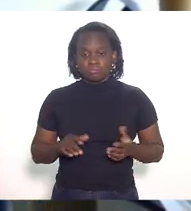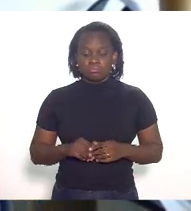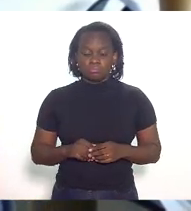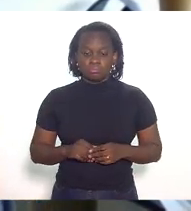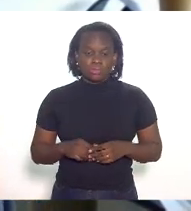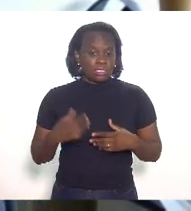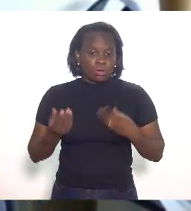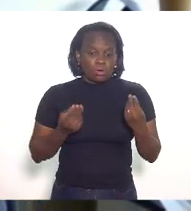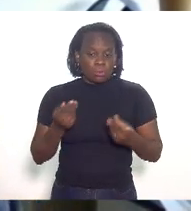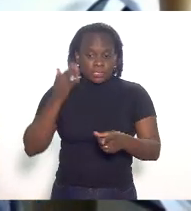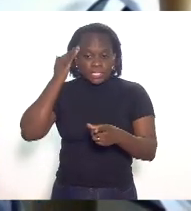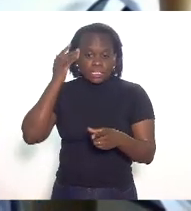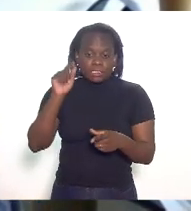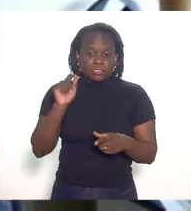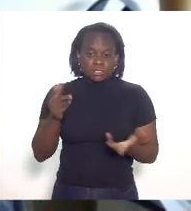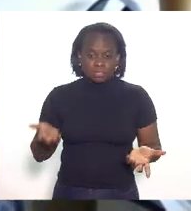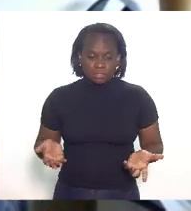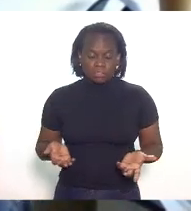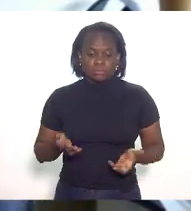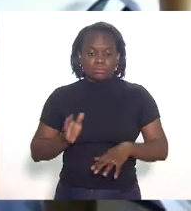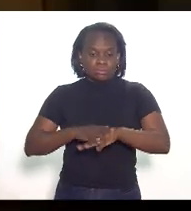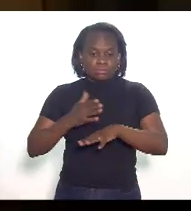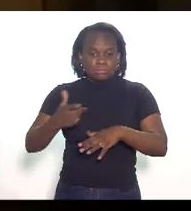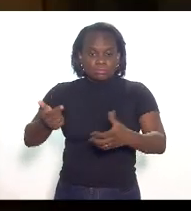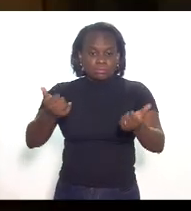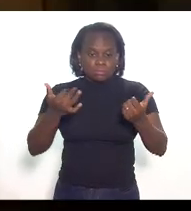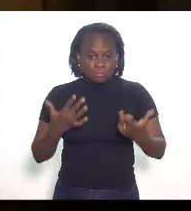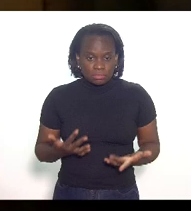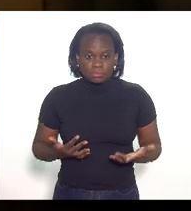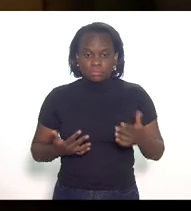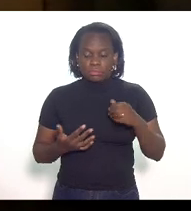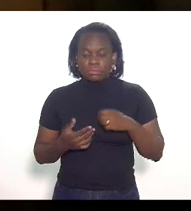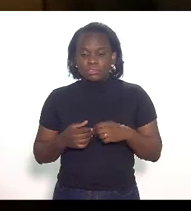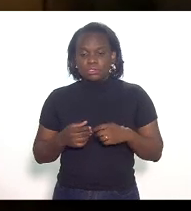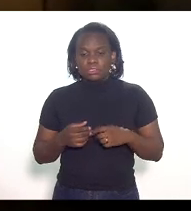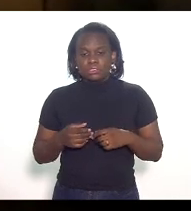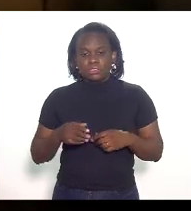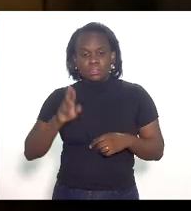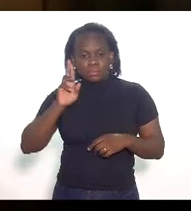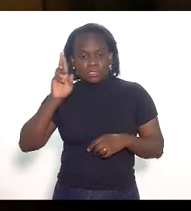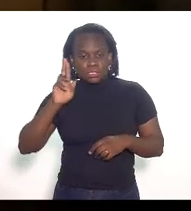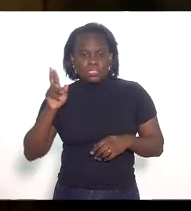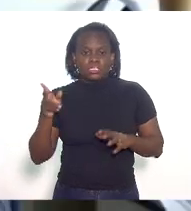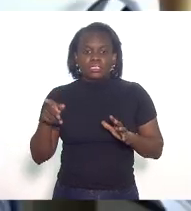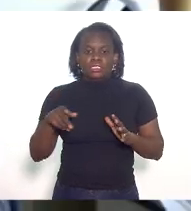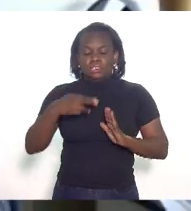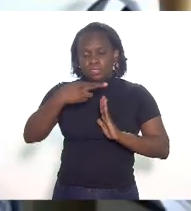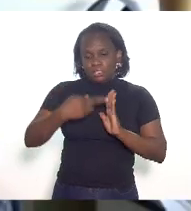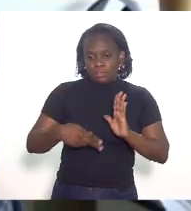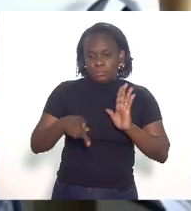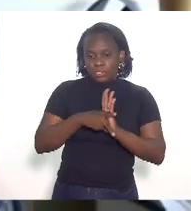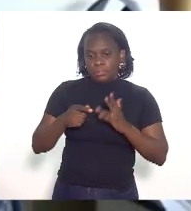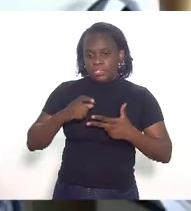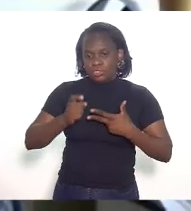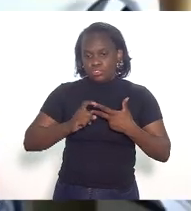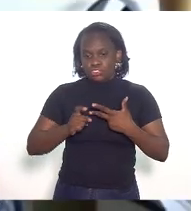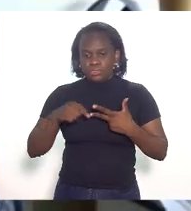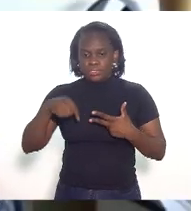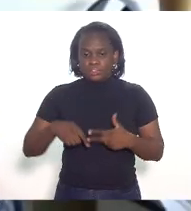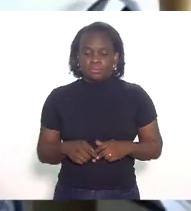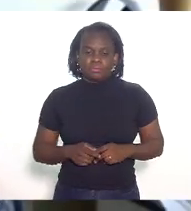como é que a senhora entende isso já que a senhora está representando a redução do executivo aqui